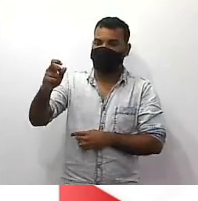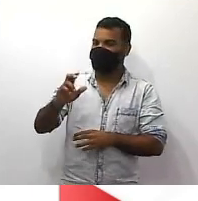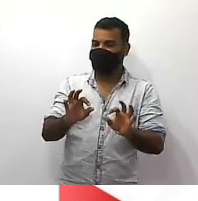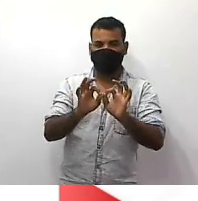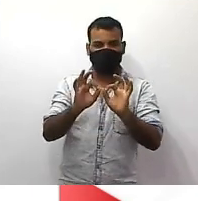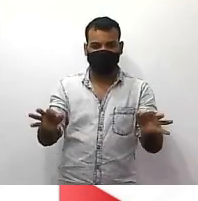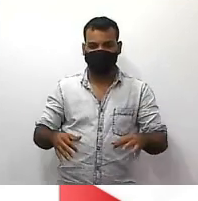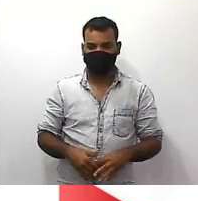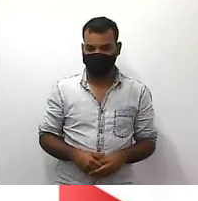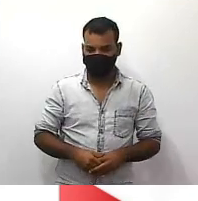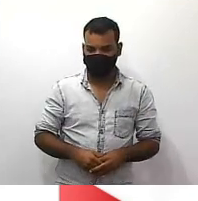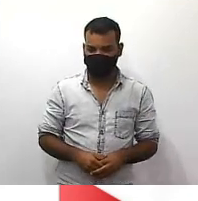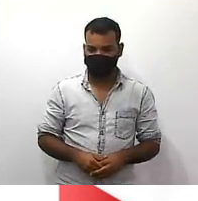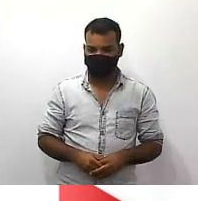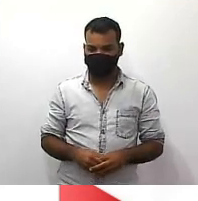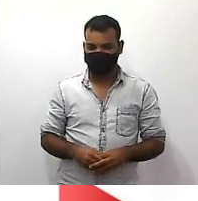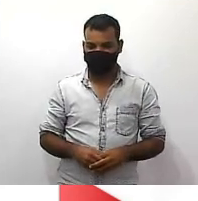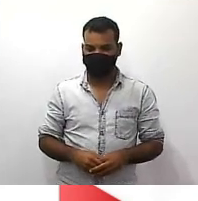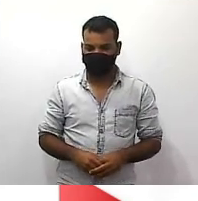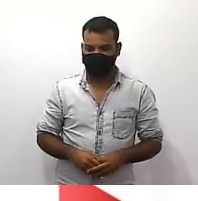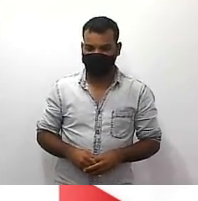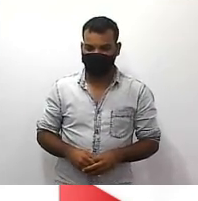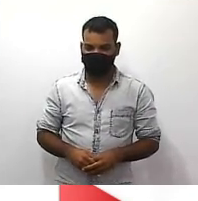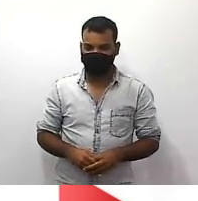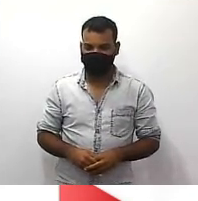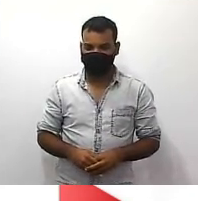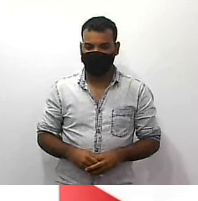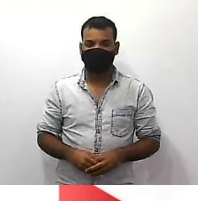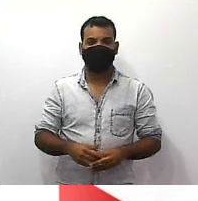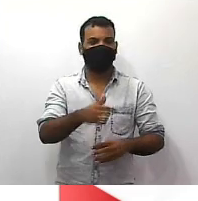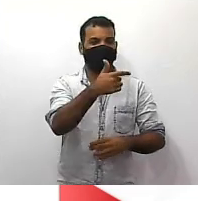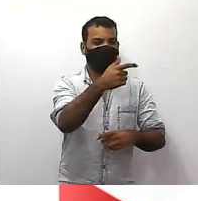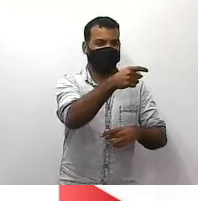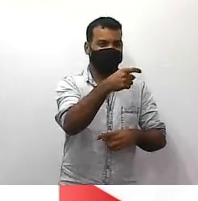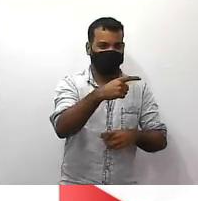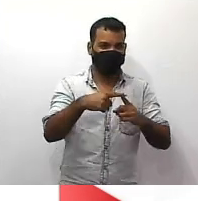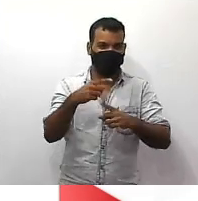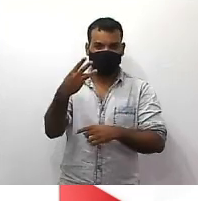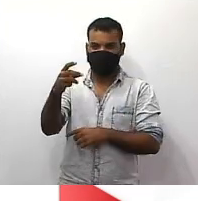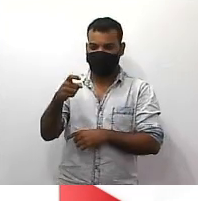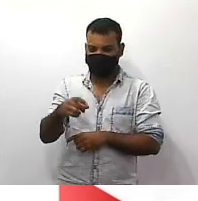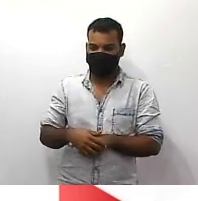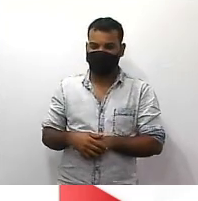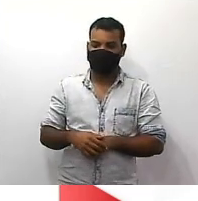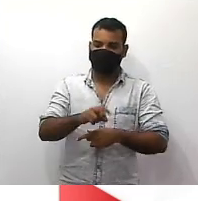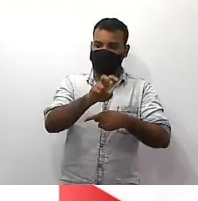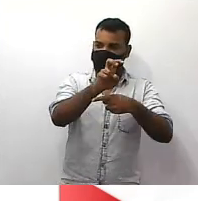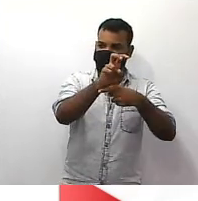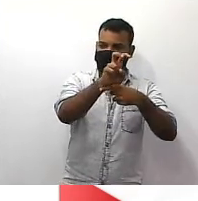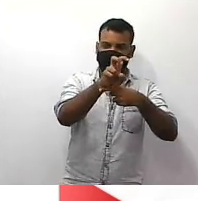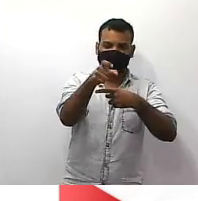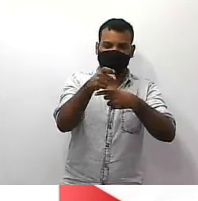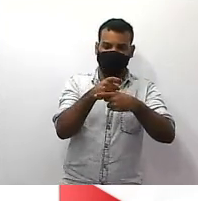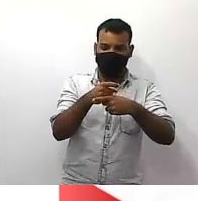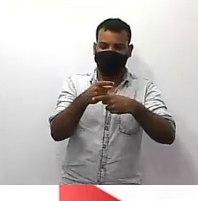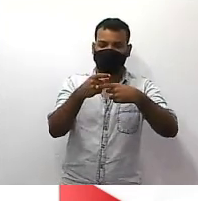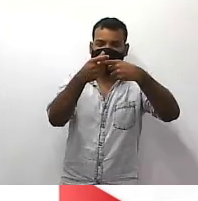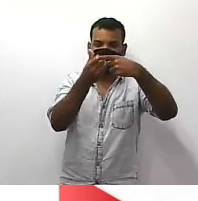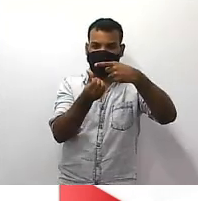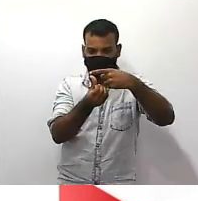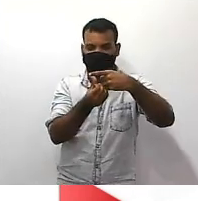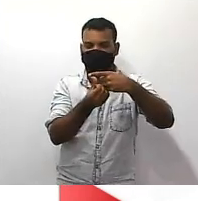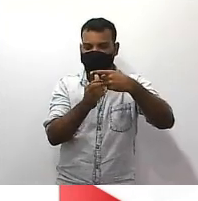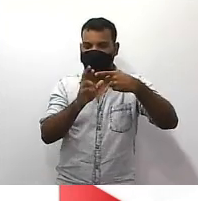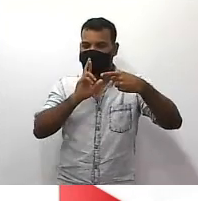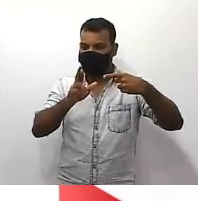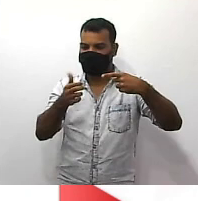quanto é 3x mais 2x? 5x professor então você tem 5x sobre 6 igual a 15 agora o